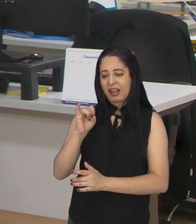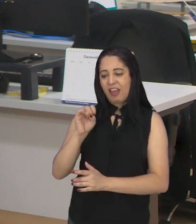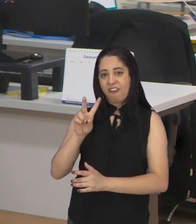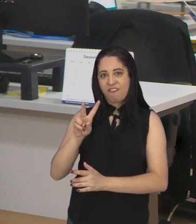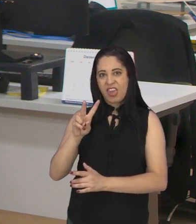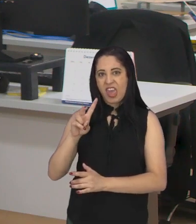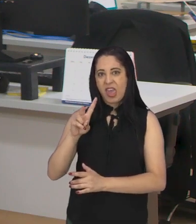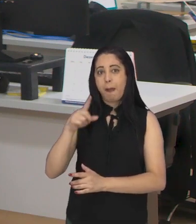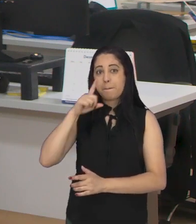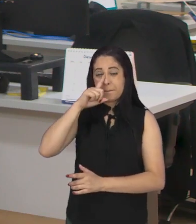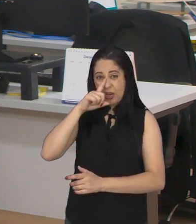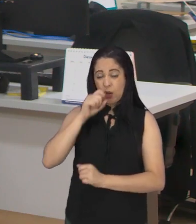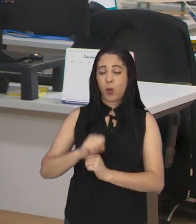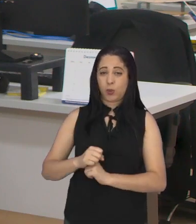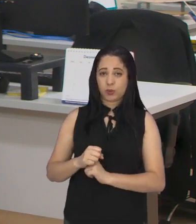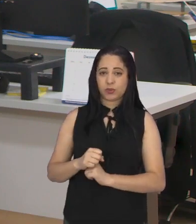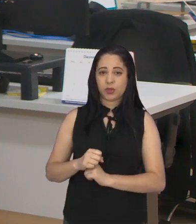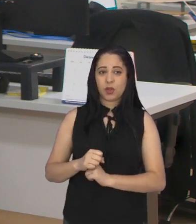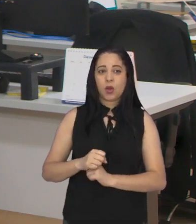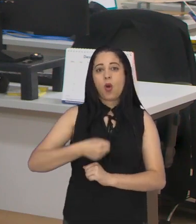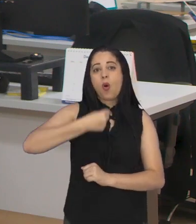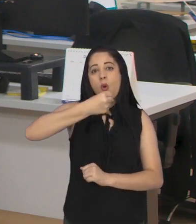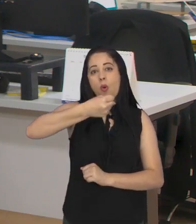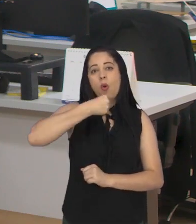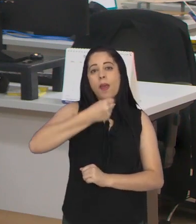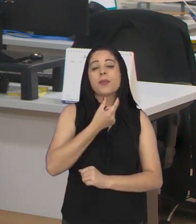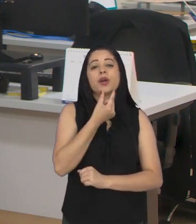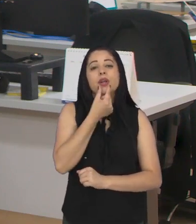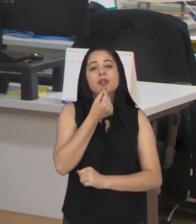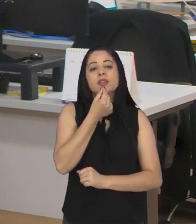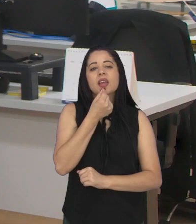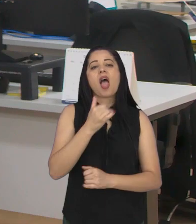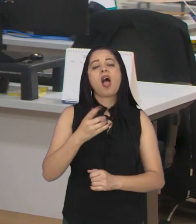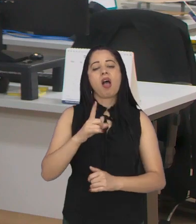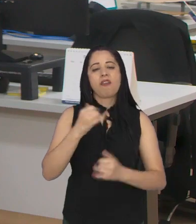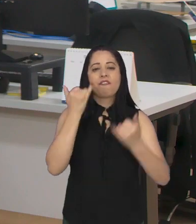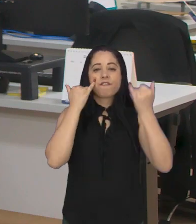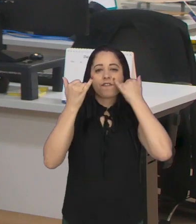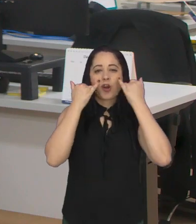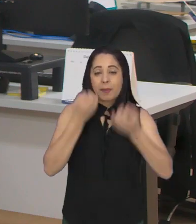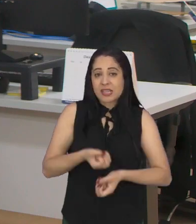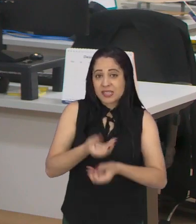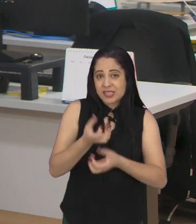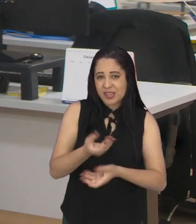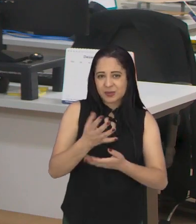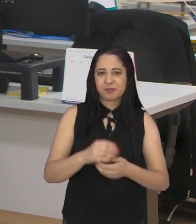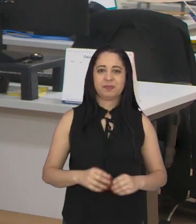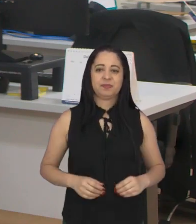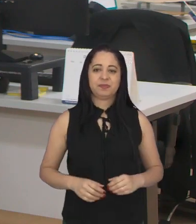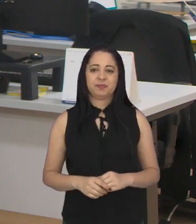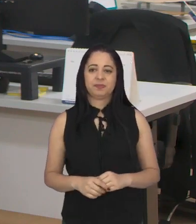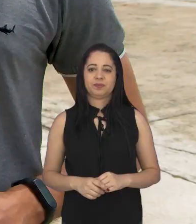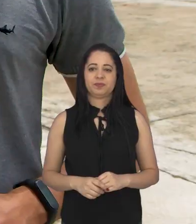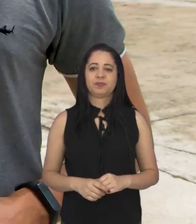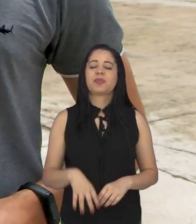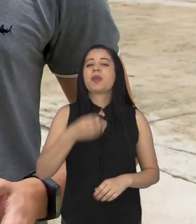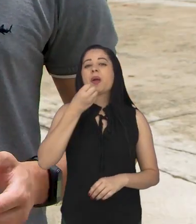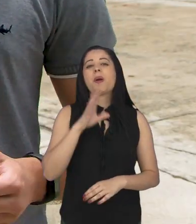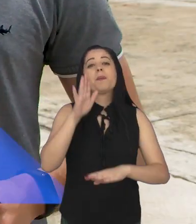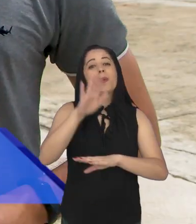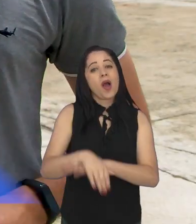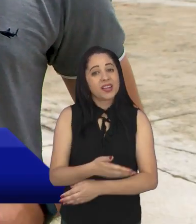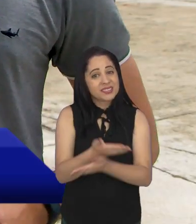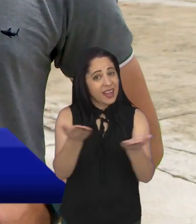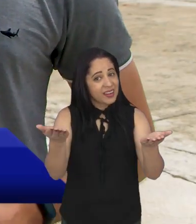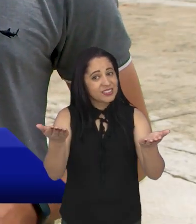disponibilizar testes rápidos. O repórter Samuel Strasser está com todas as informações e vai passar tudo para a gente. Muito